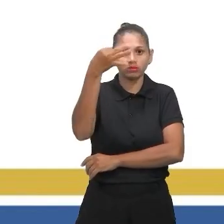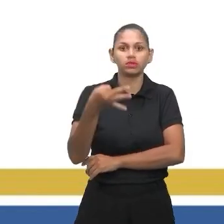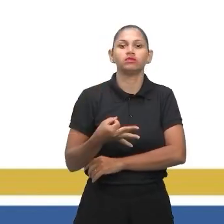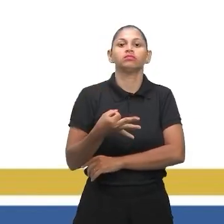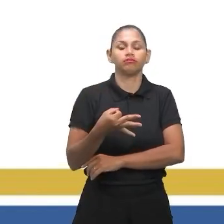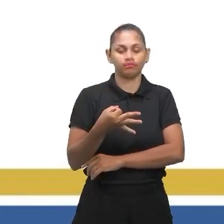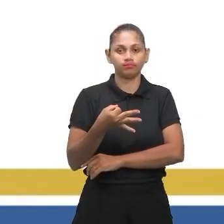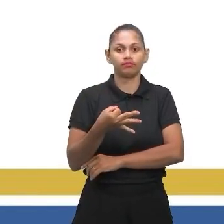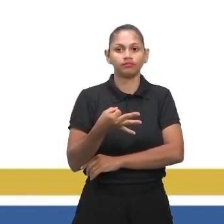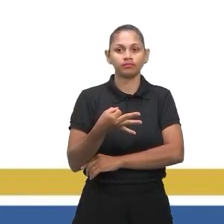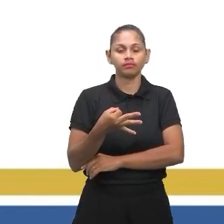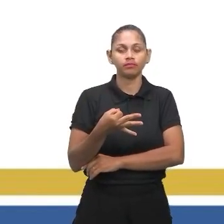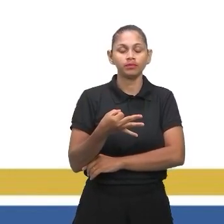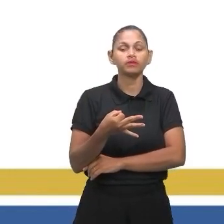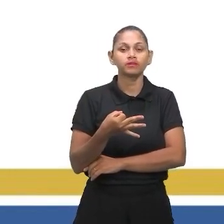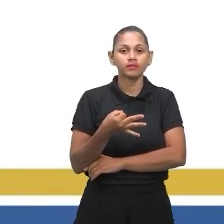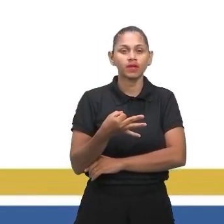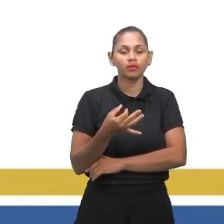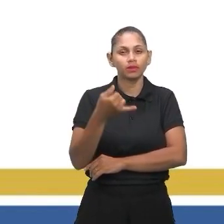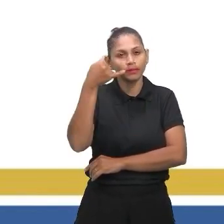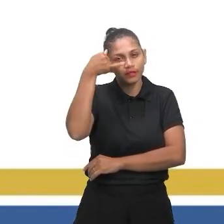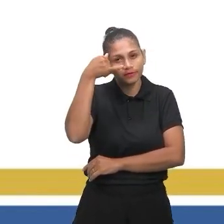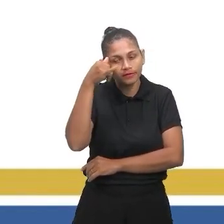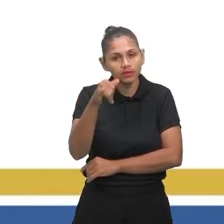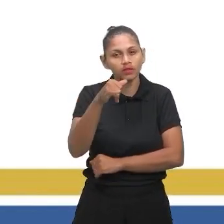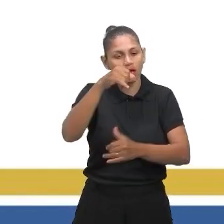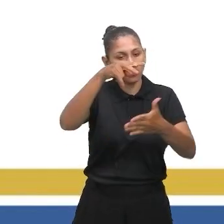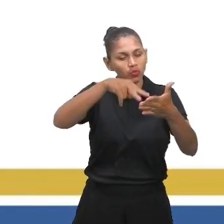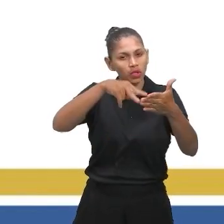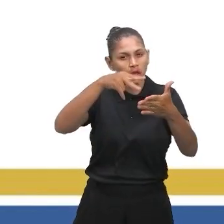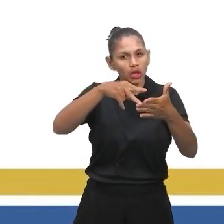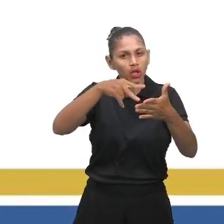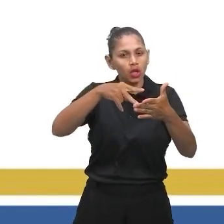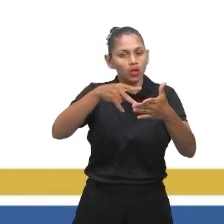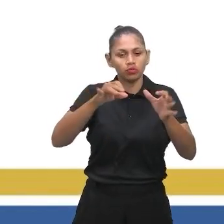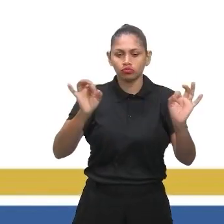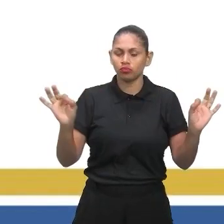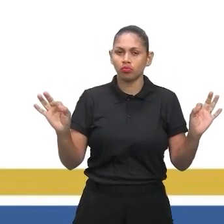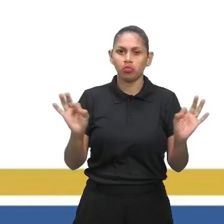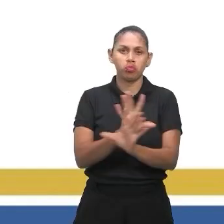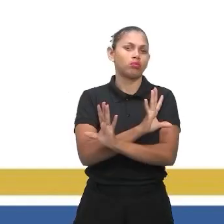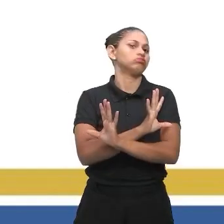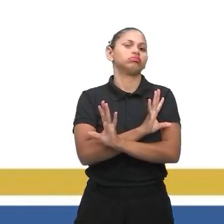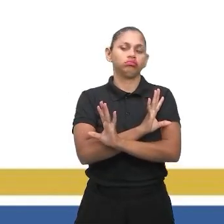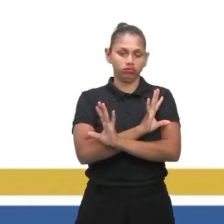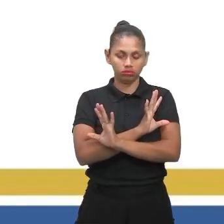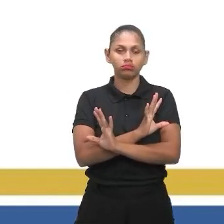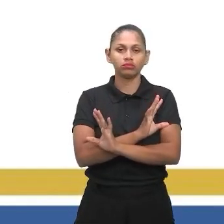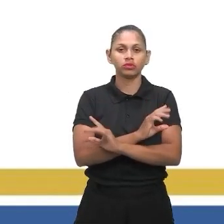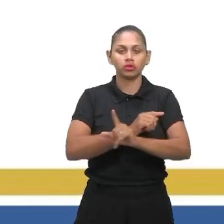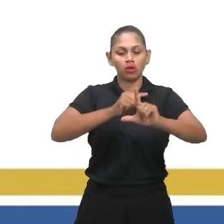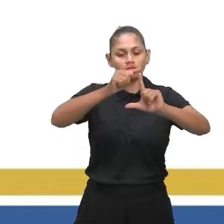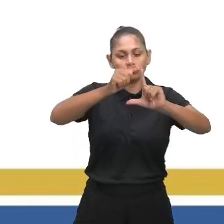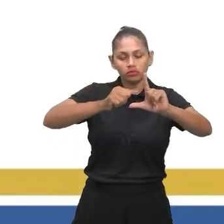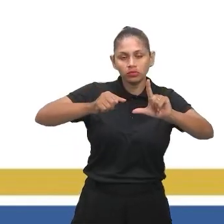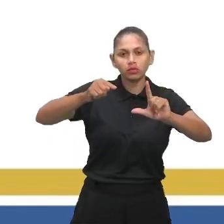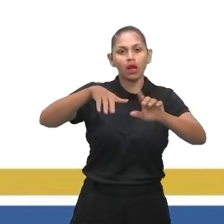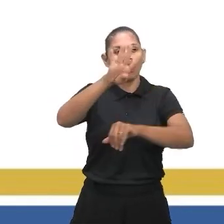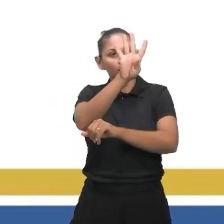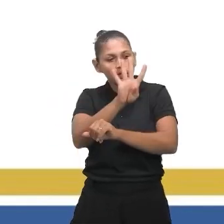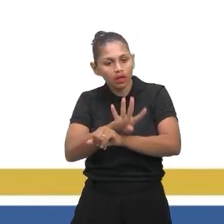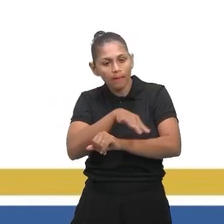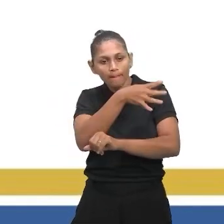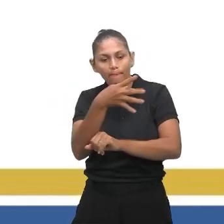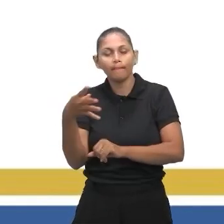estratégia que a gente pode tomar é evitar uma leitura completa de tabelas, gráficos ou quadros antes de ler a pergunta da questão.